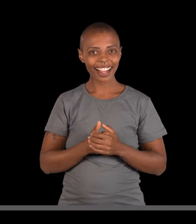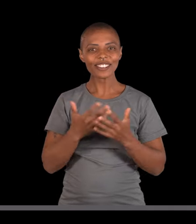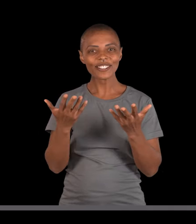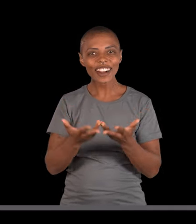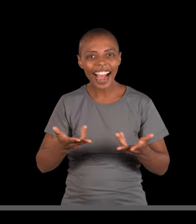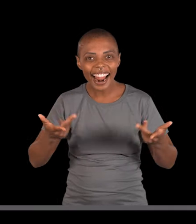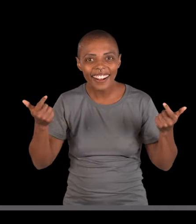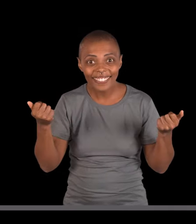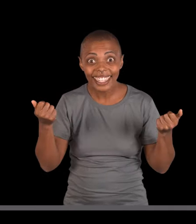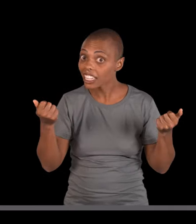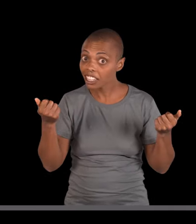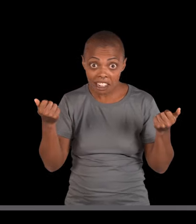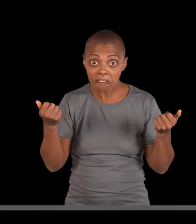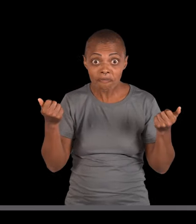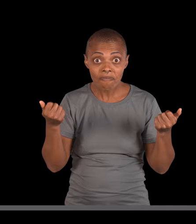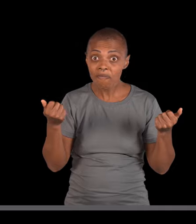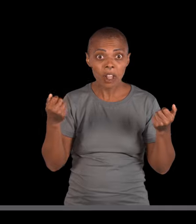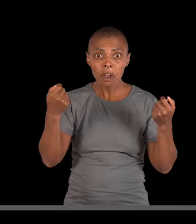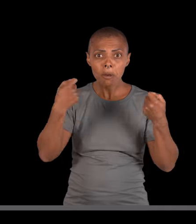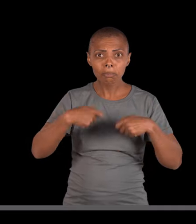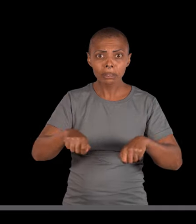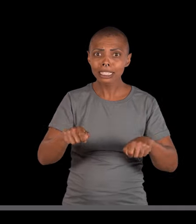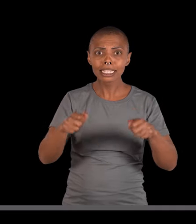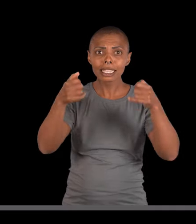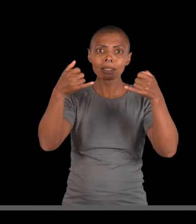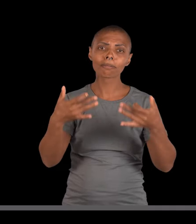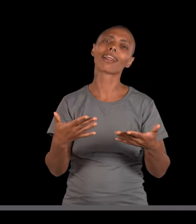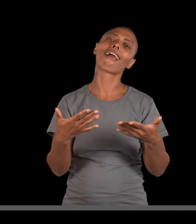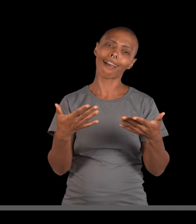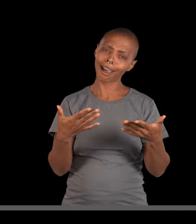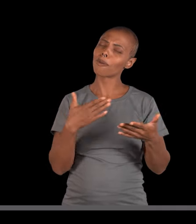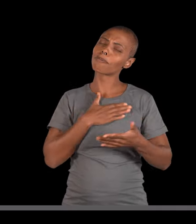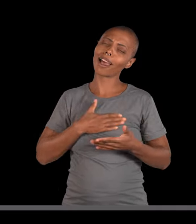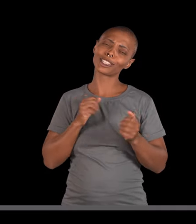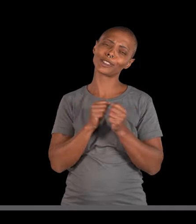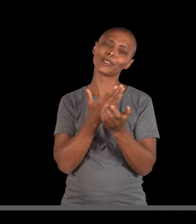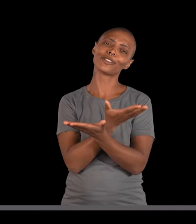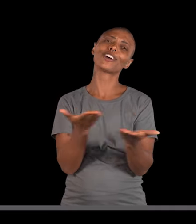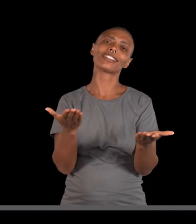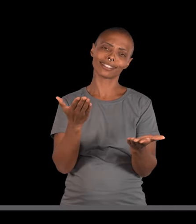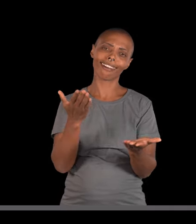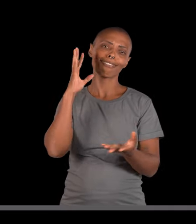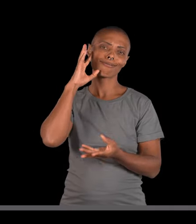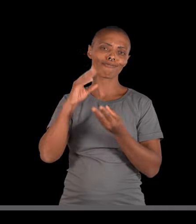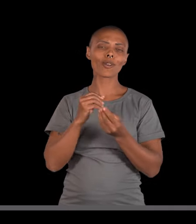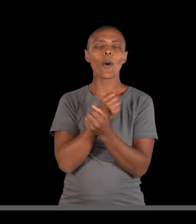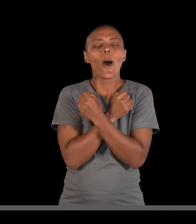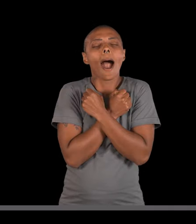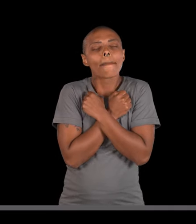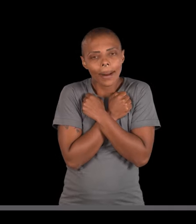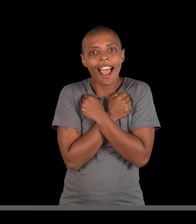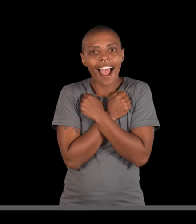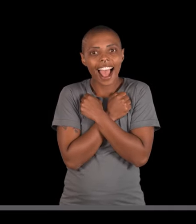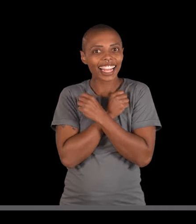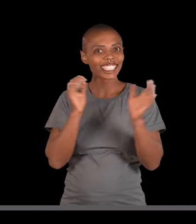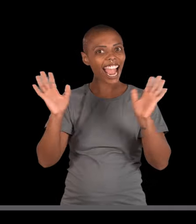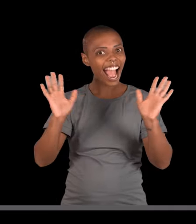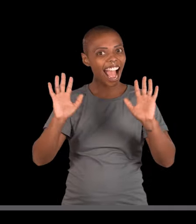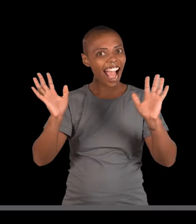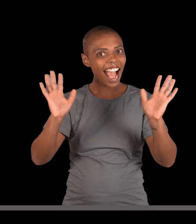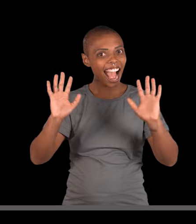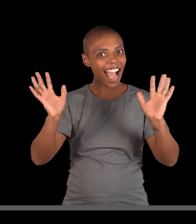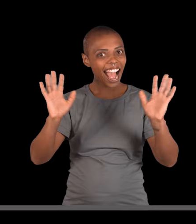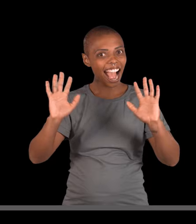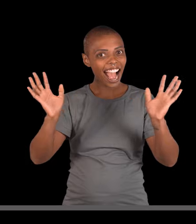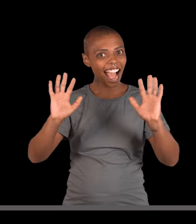trazer algo positivo para você. Maravilha? No mais, desnecessário dizer que foi um grande prazer estar aqui com você,